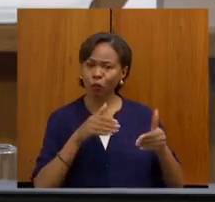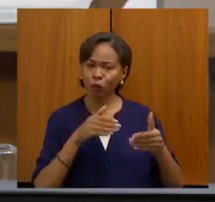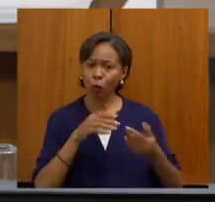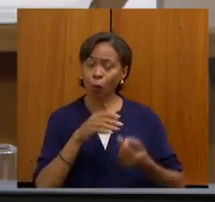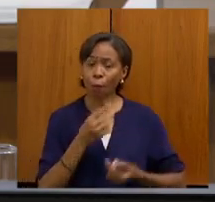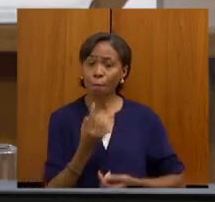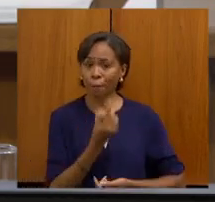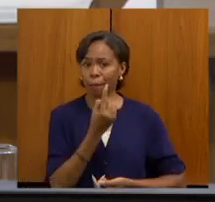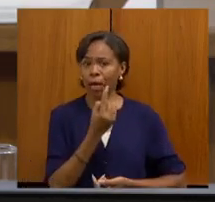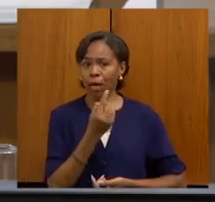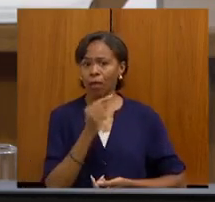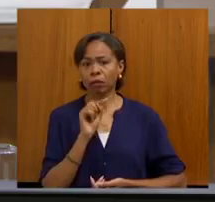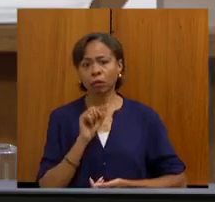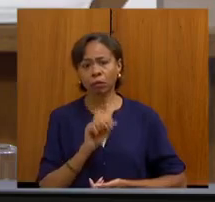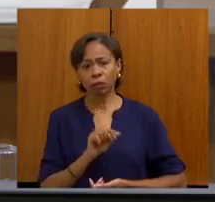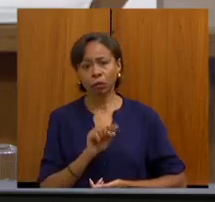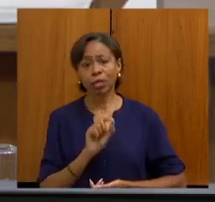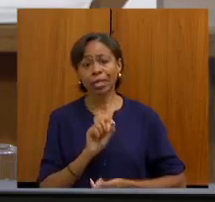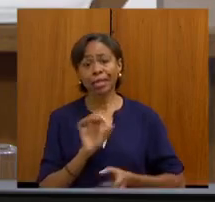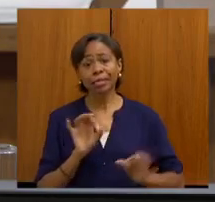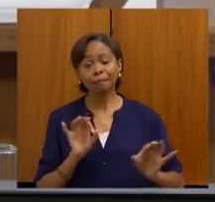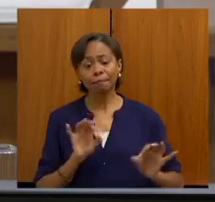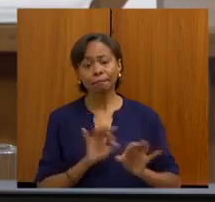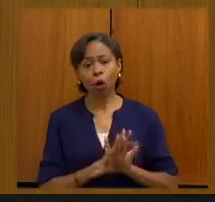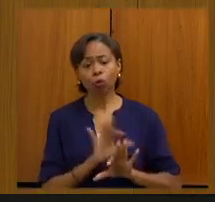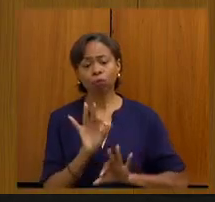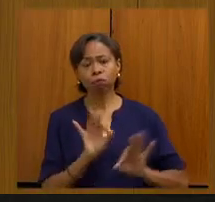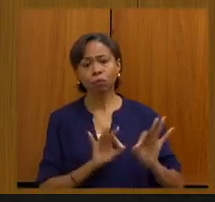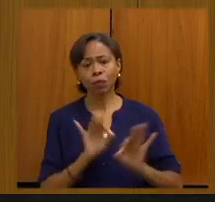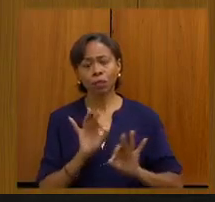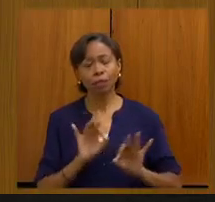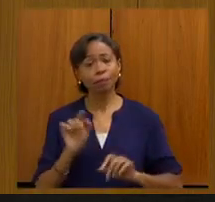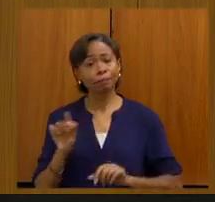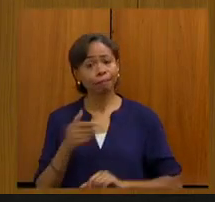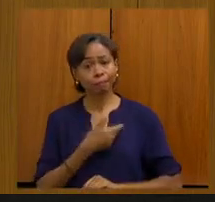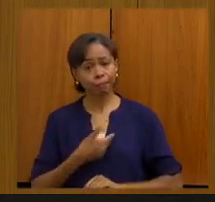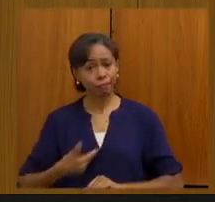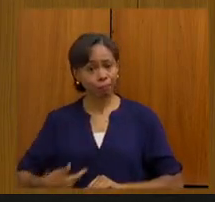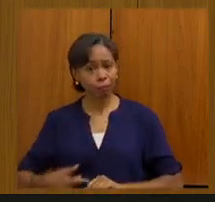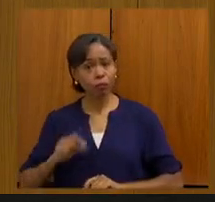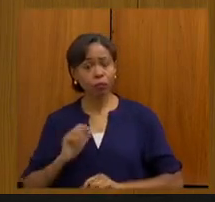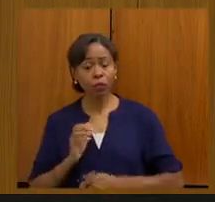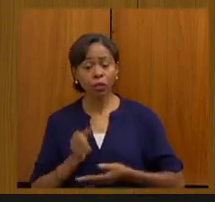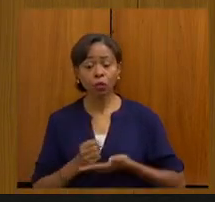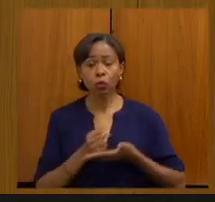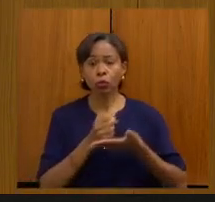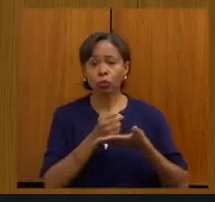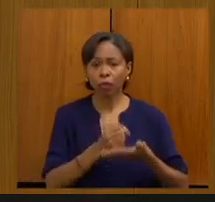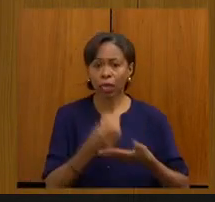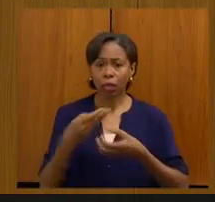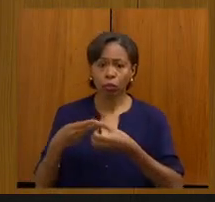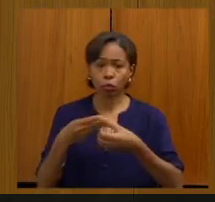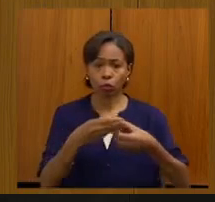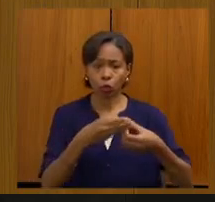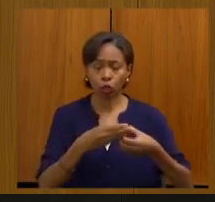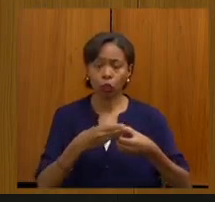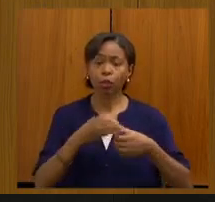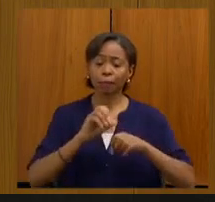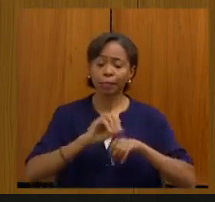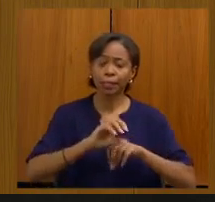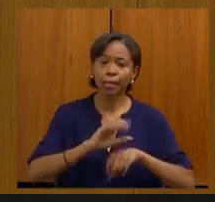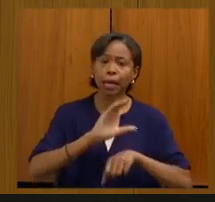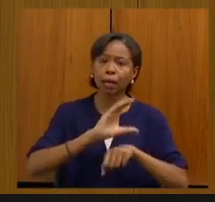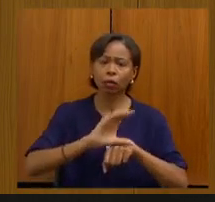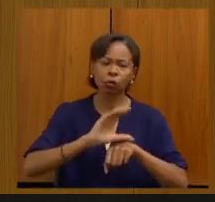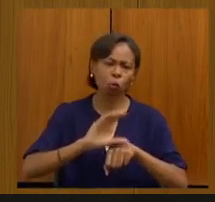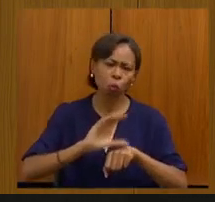o Estado pensar em ajudar os municípios na preparação, na capacitação desse